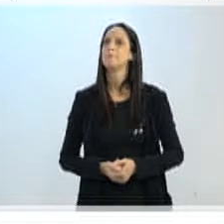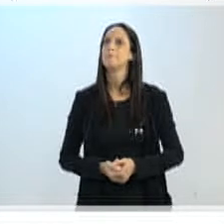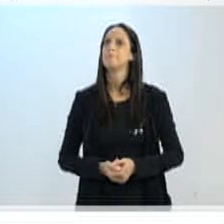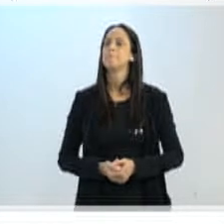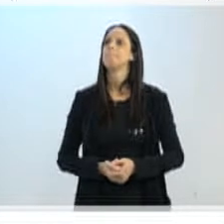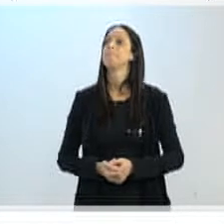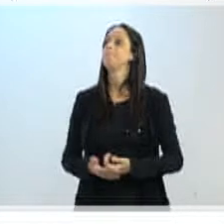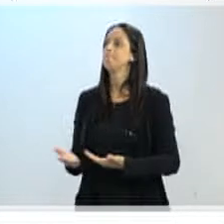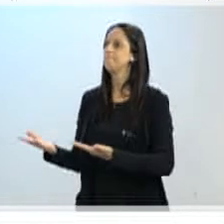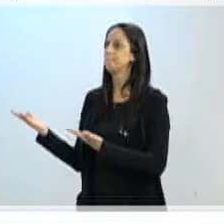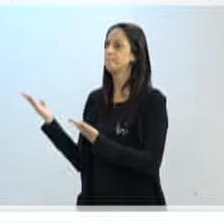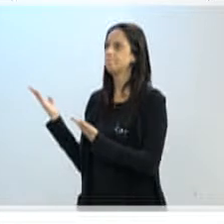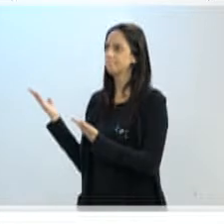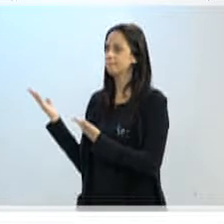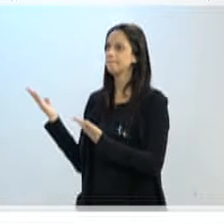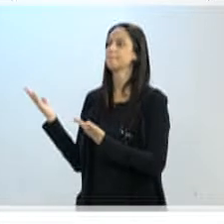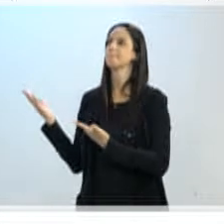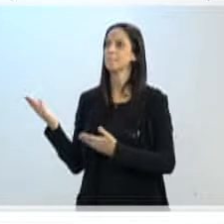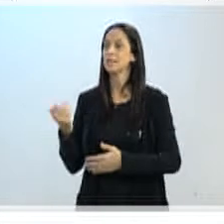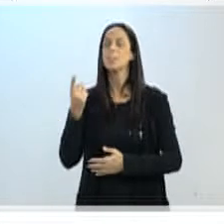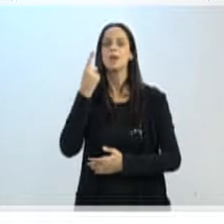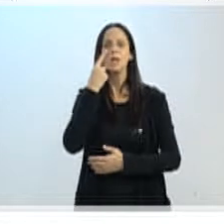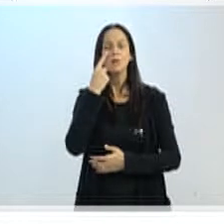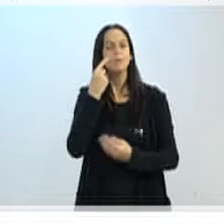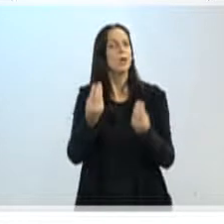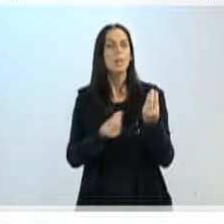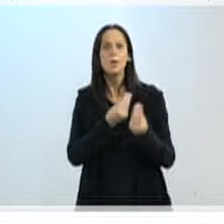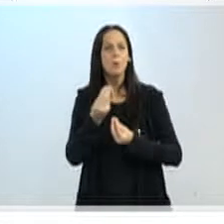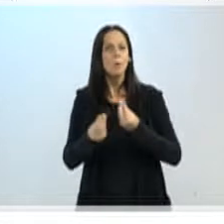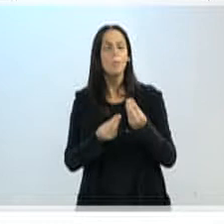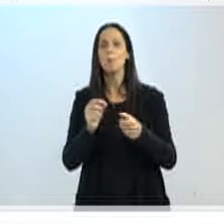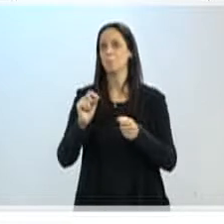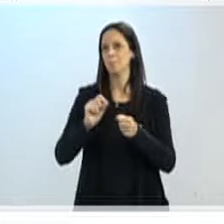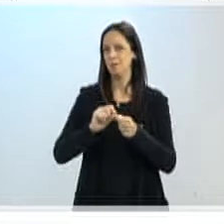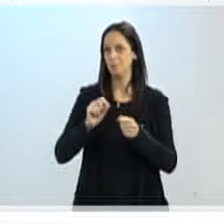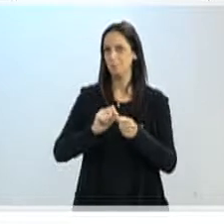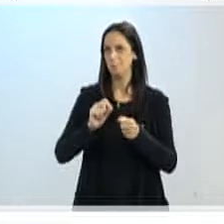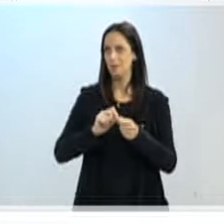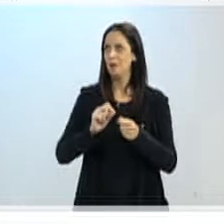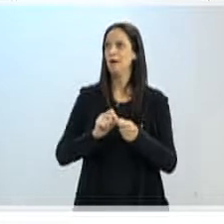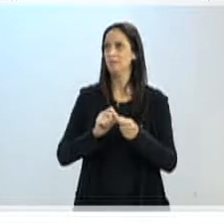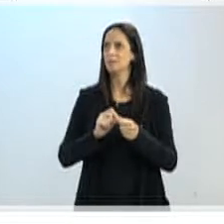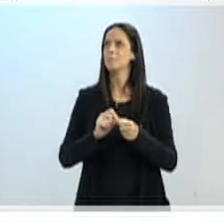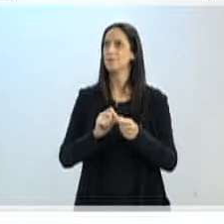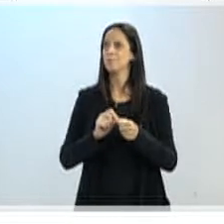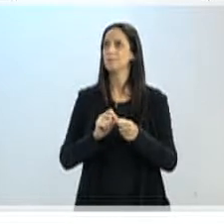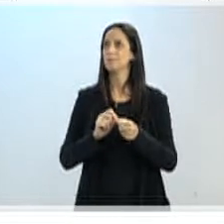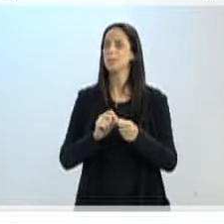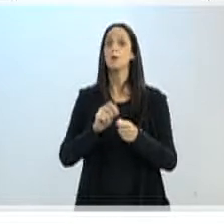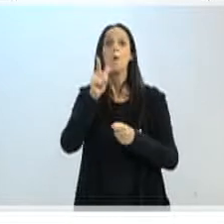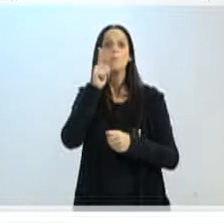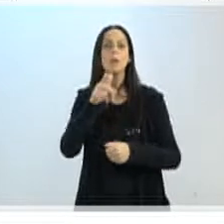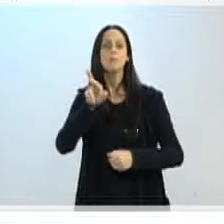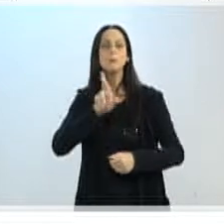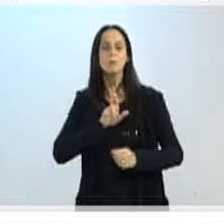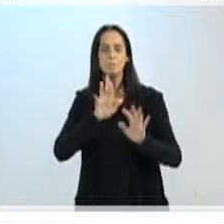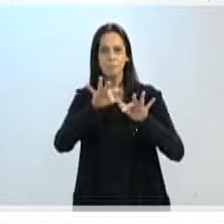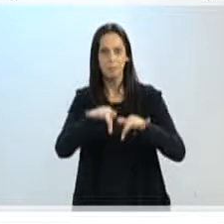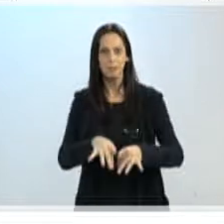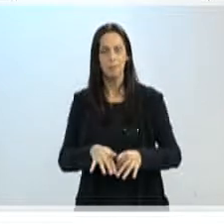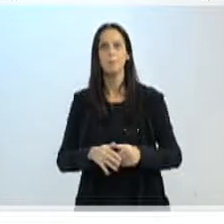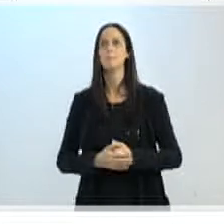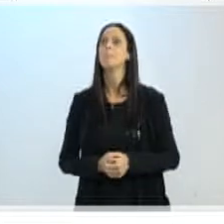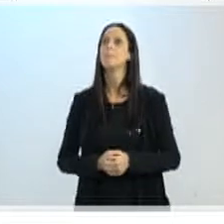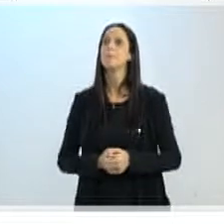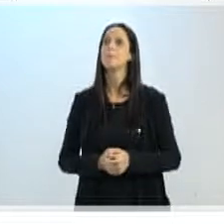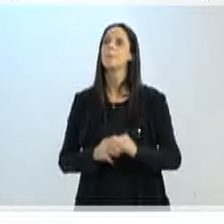Aqui nós vamos ver mais ou menos como é que é feita essa tal dessa operação que nos leva a isso aí. Então, todas as condições